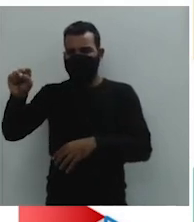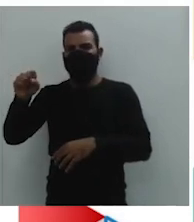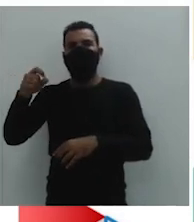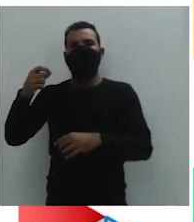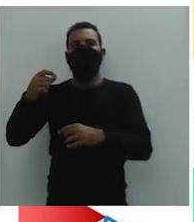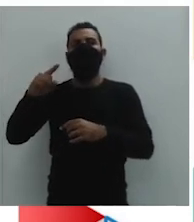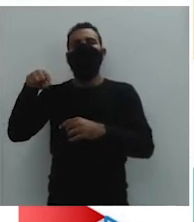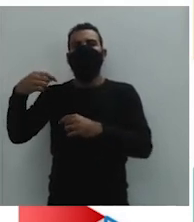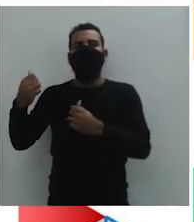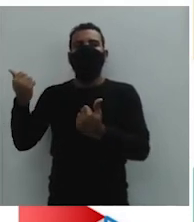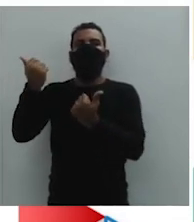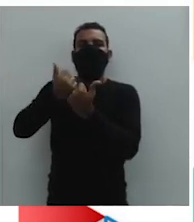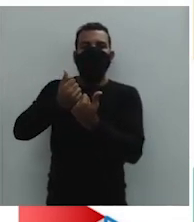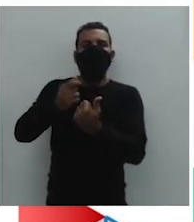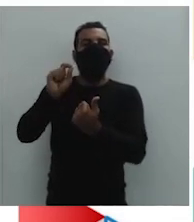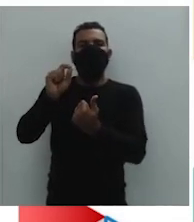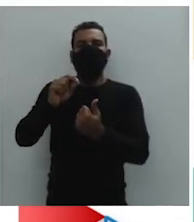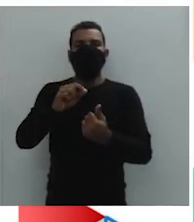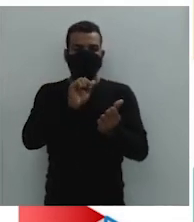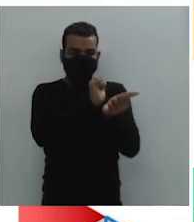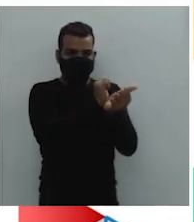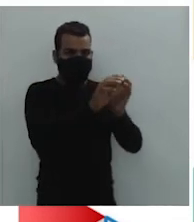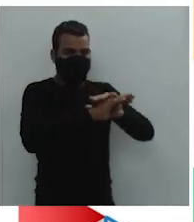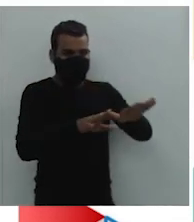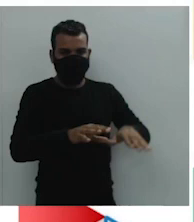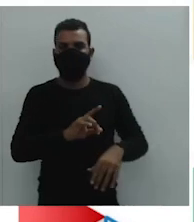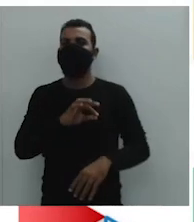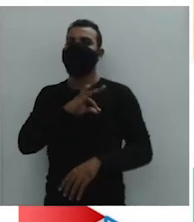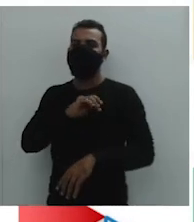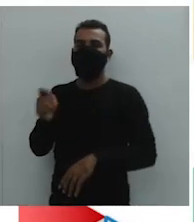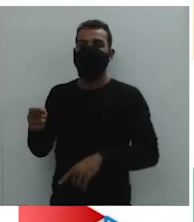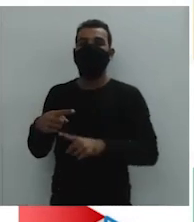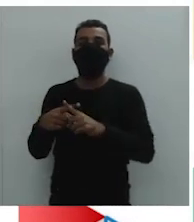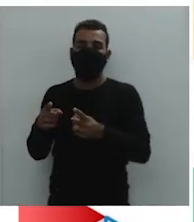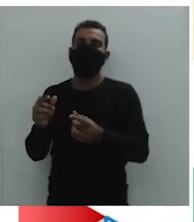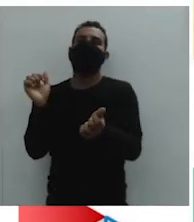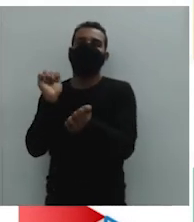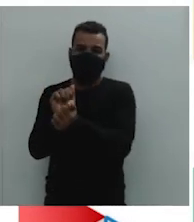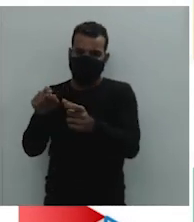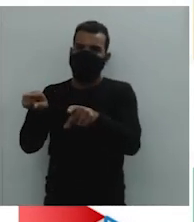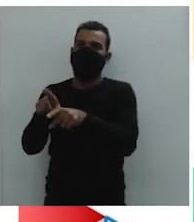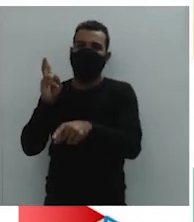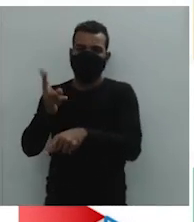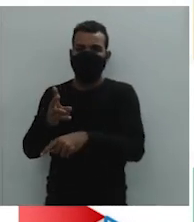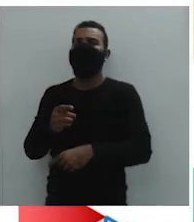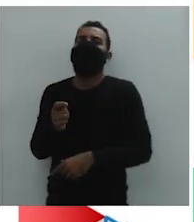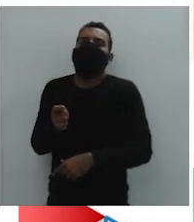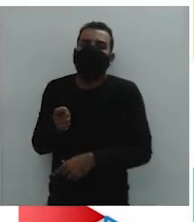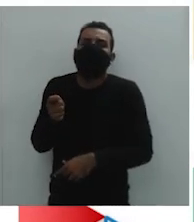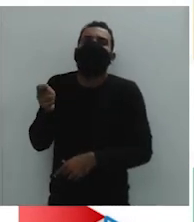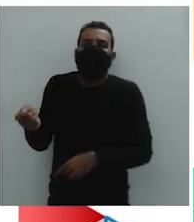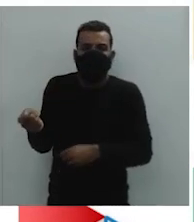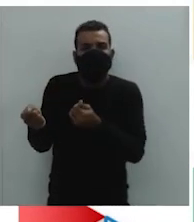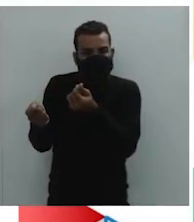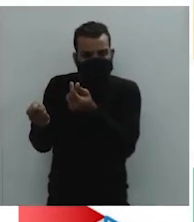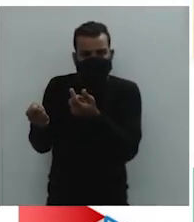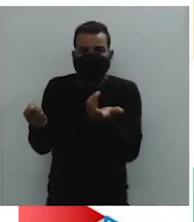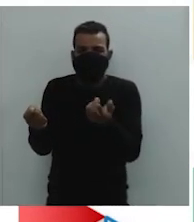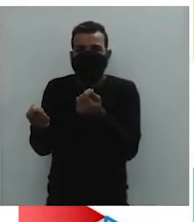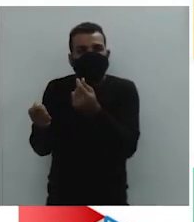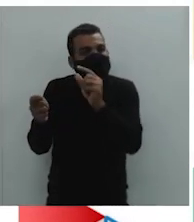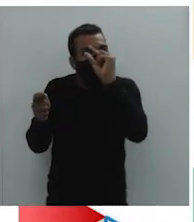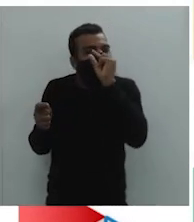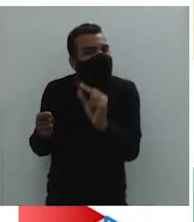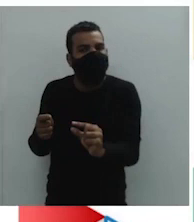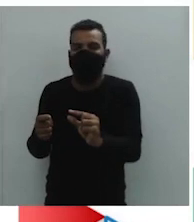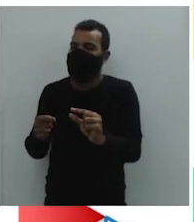trabalho assalariado, que não deixa indiretamente também de ser um trabalho escravo. A diferença é que ela é remunerada, né?